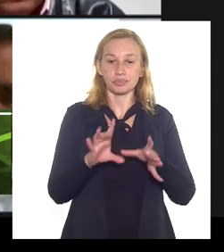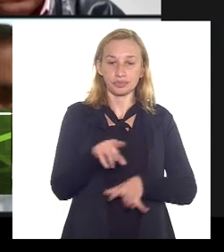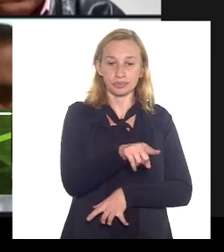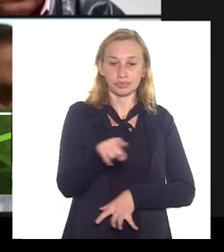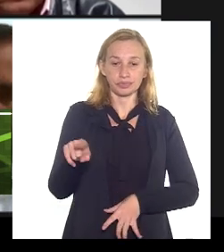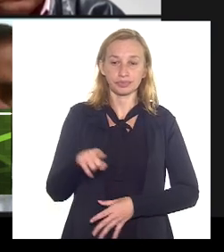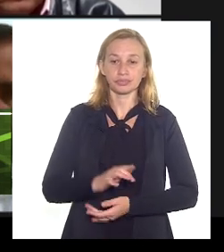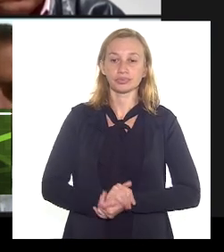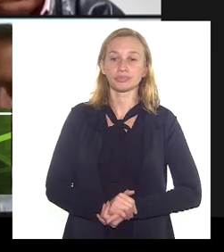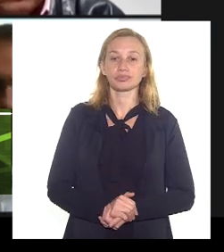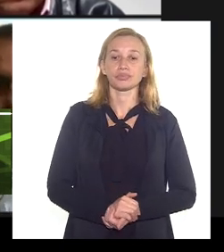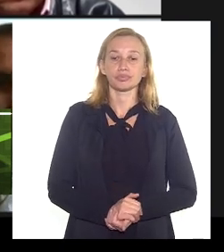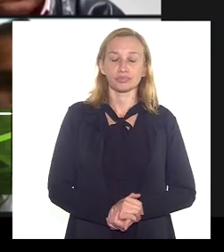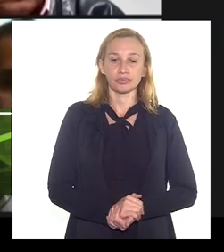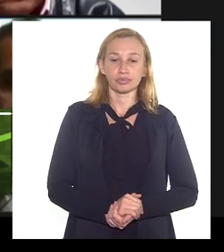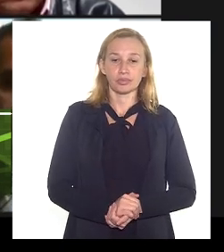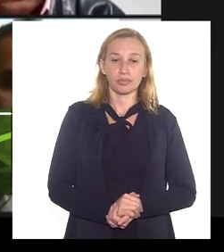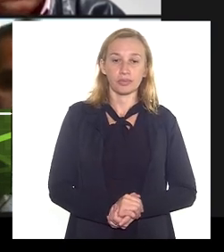vocês